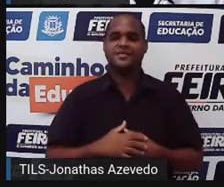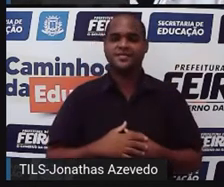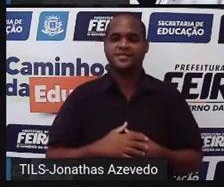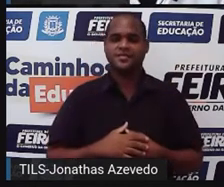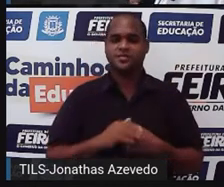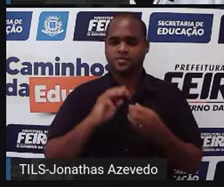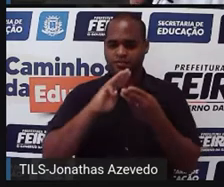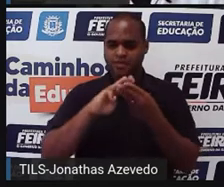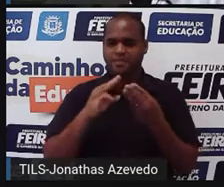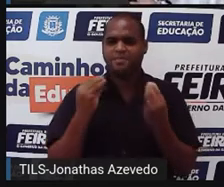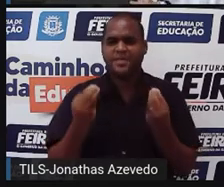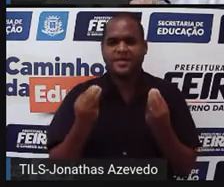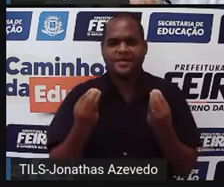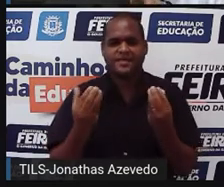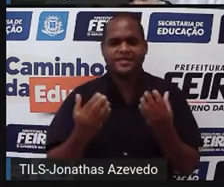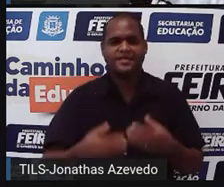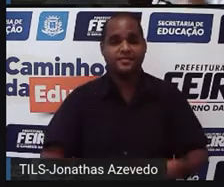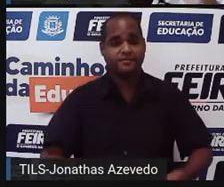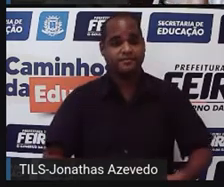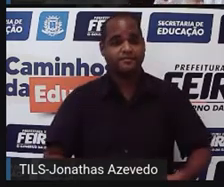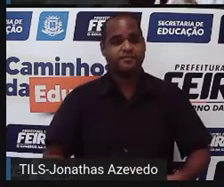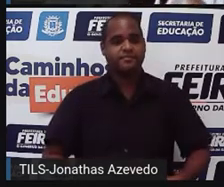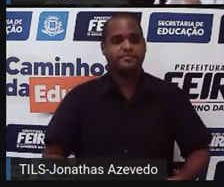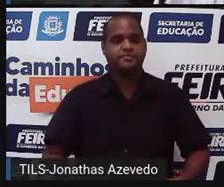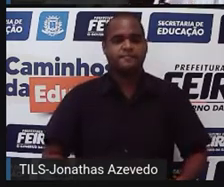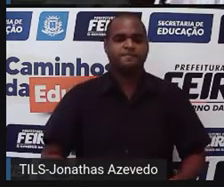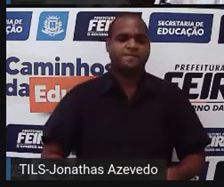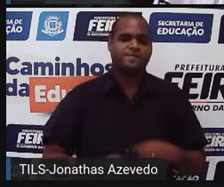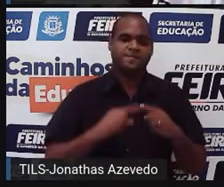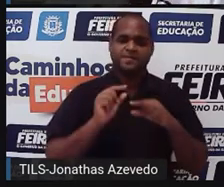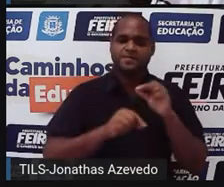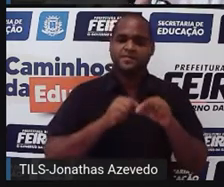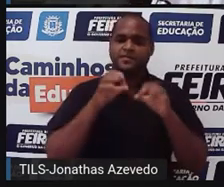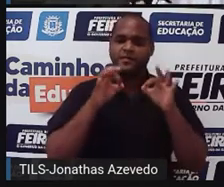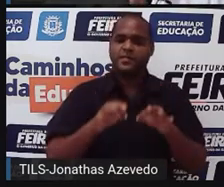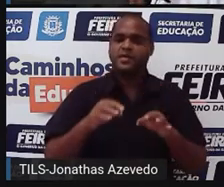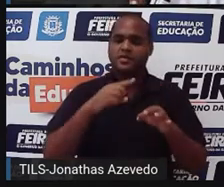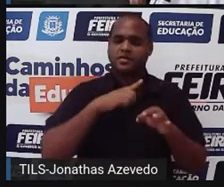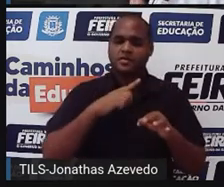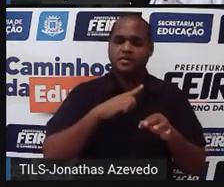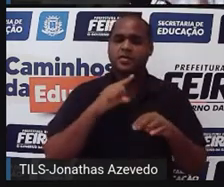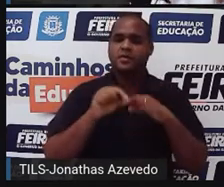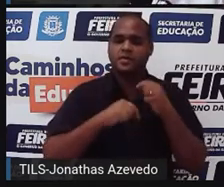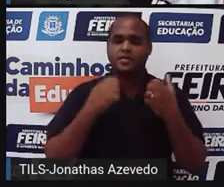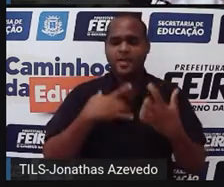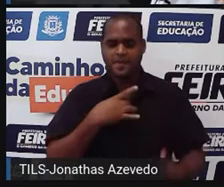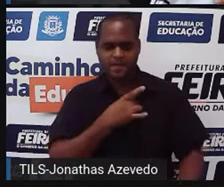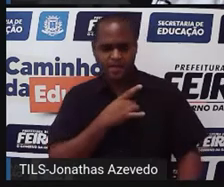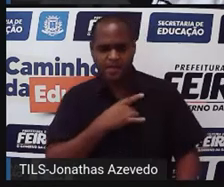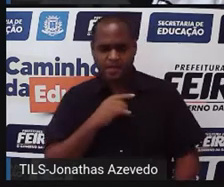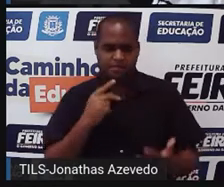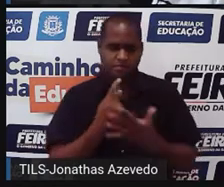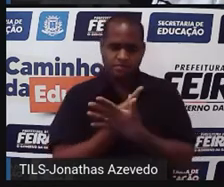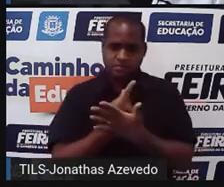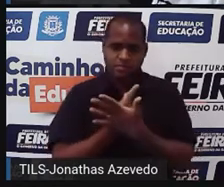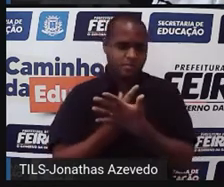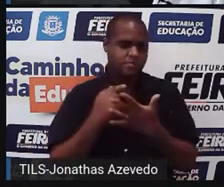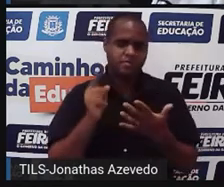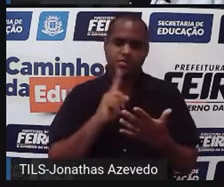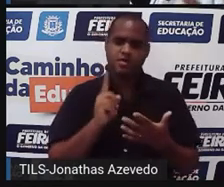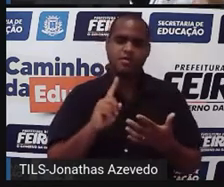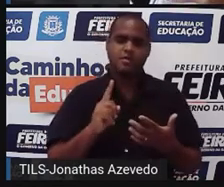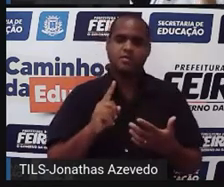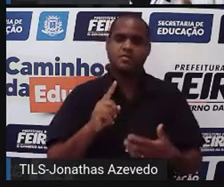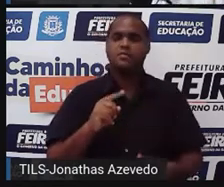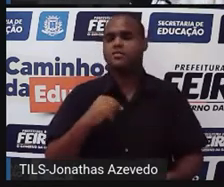Matemática pra quê? Eu tenho certeza, não tenho medo de errar nessa pergunta que eu fiz, né?